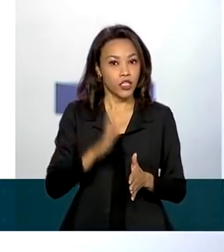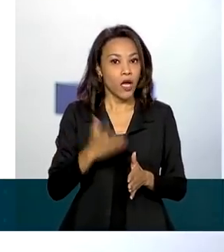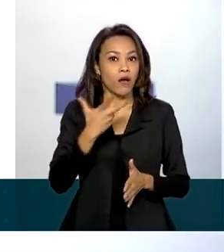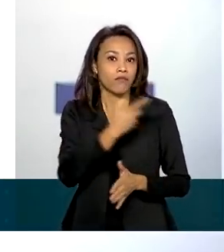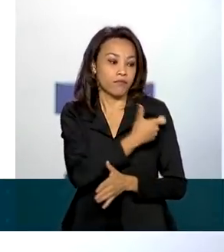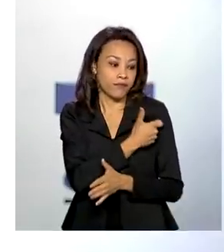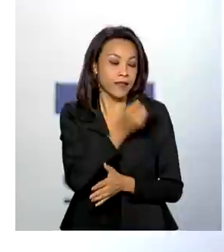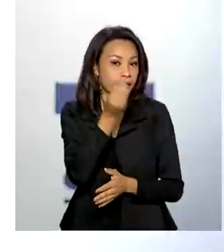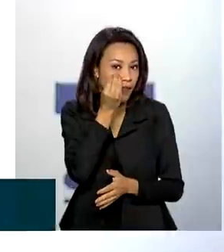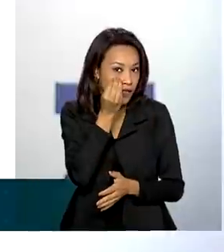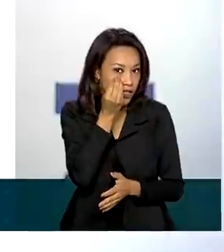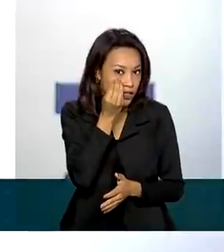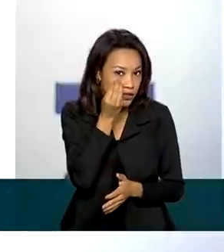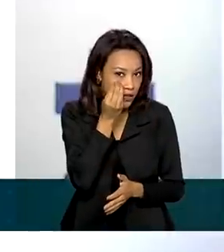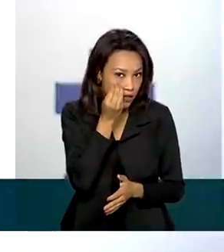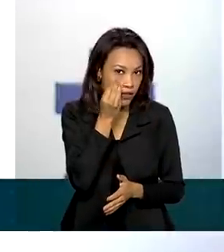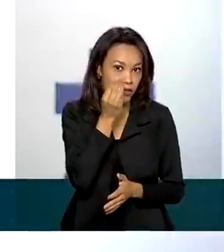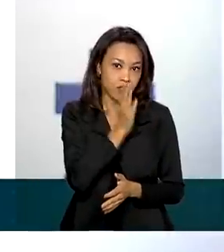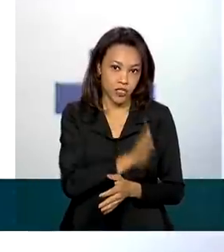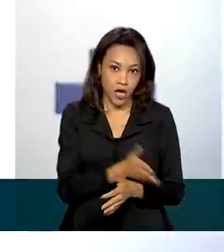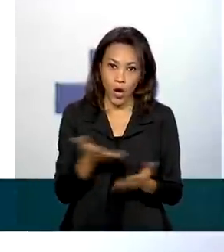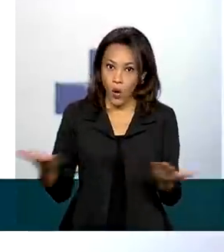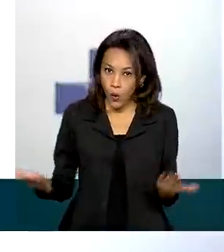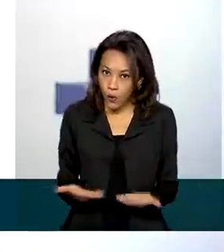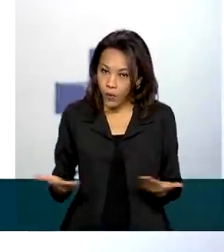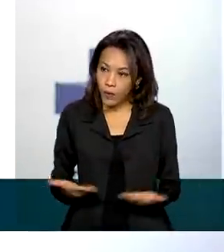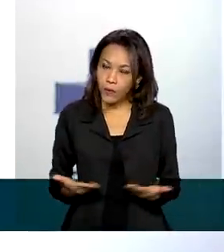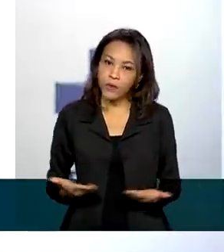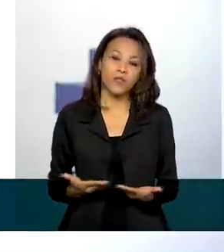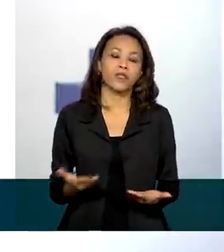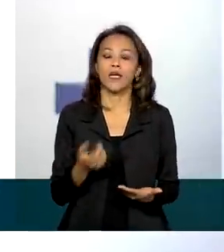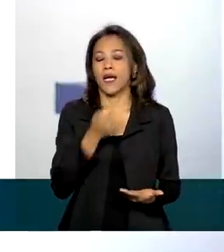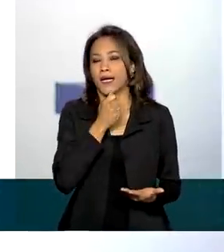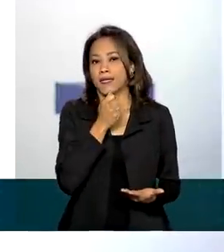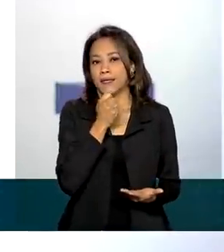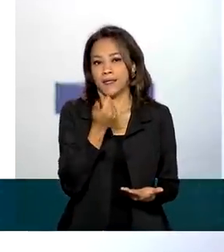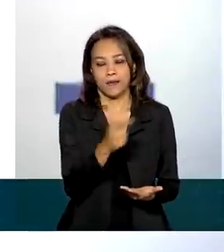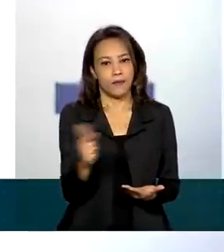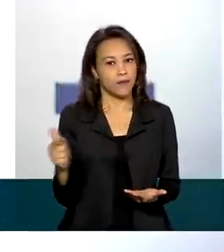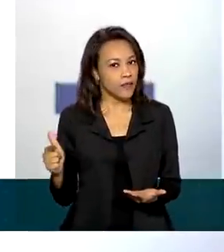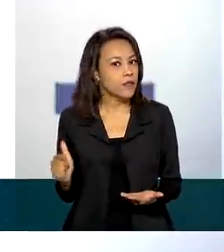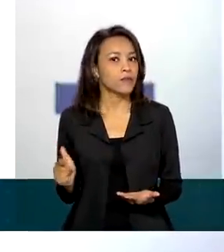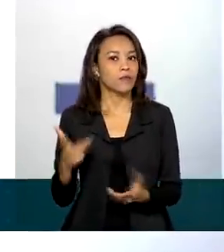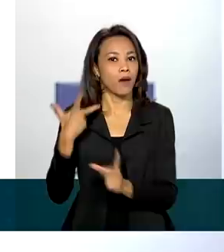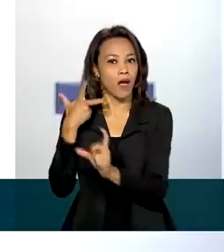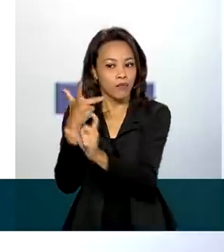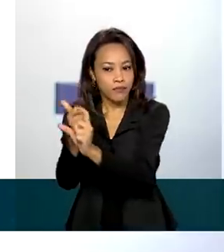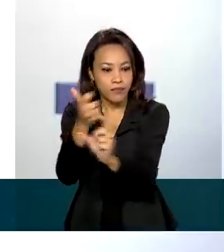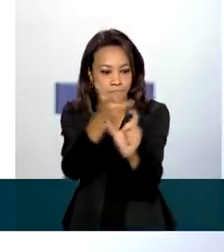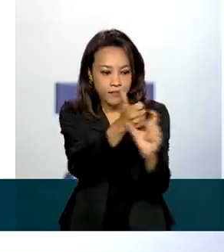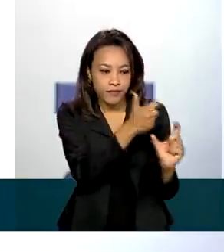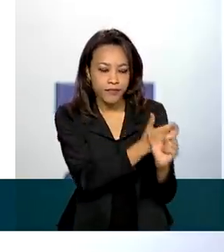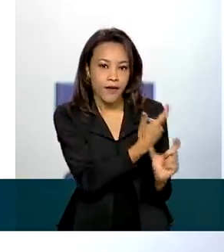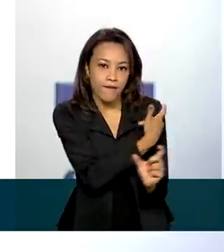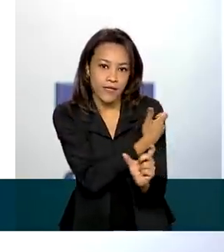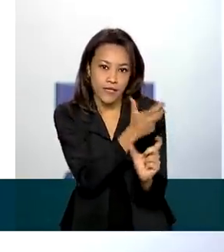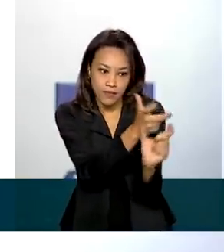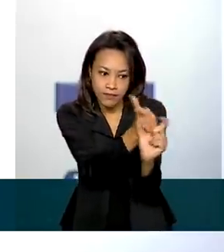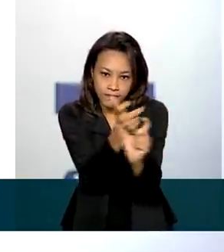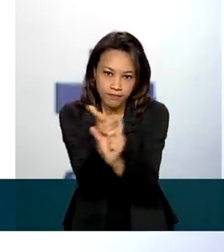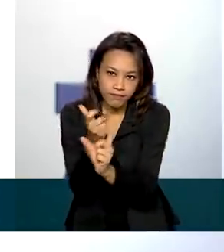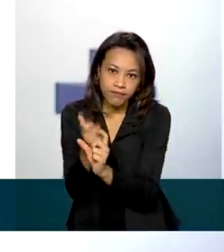vacina, mas nós não temos hoje ainda uma solução para a imunização, uma vacina no sentido de